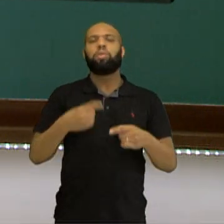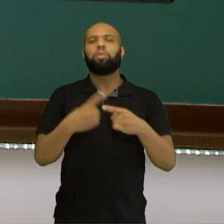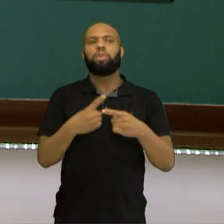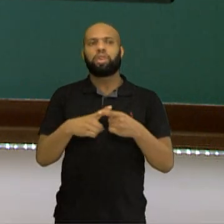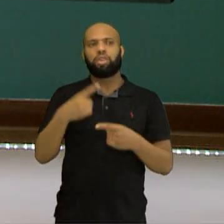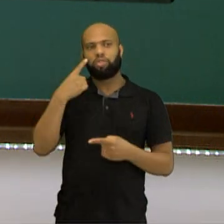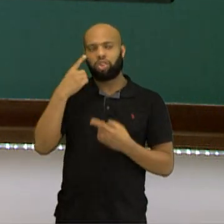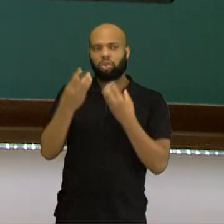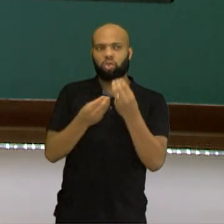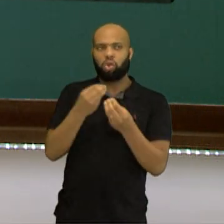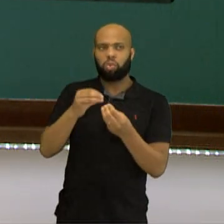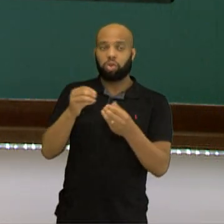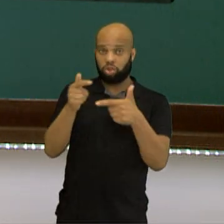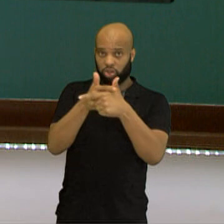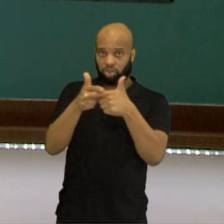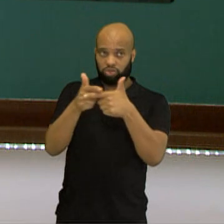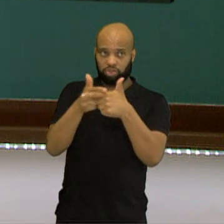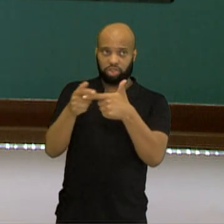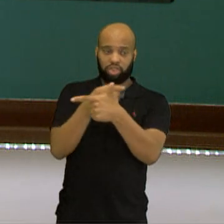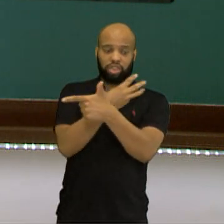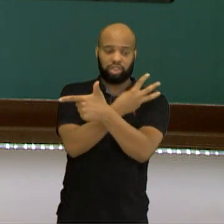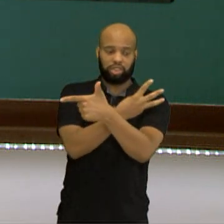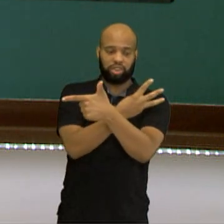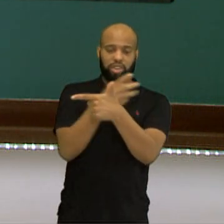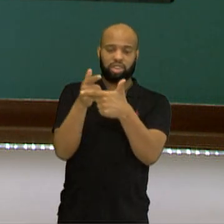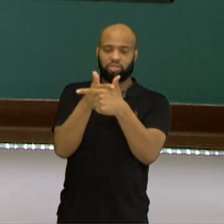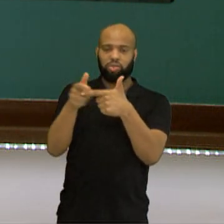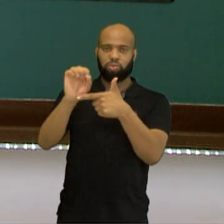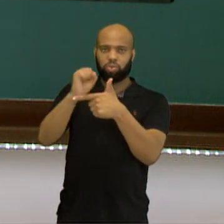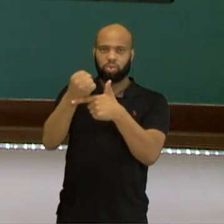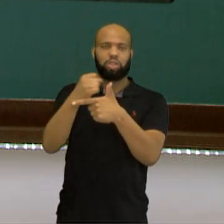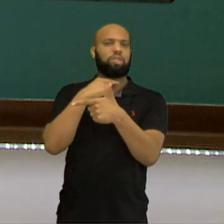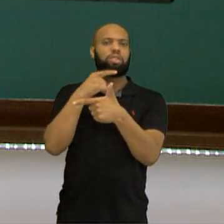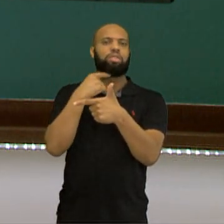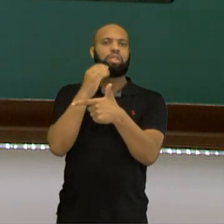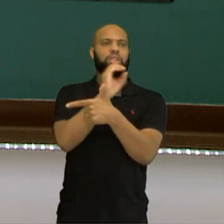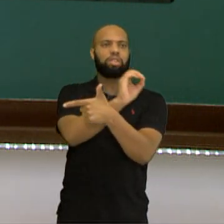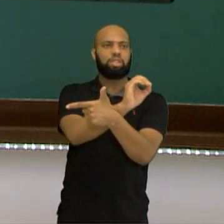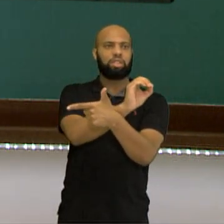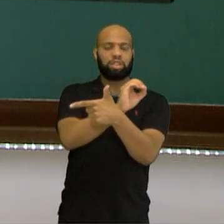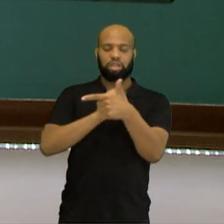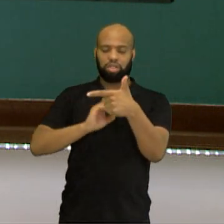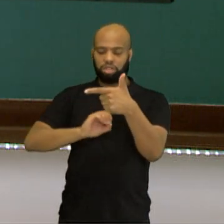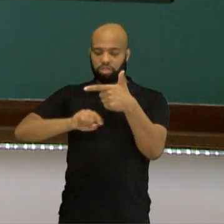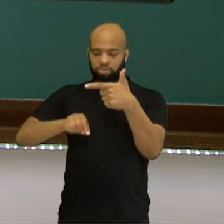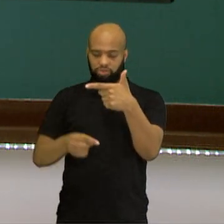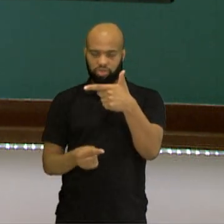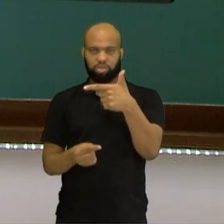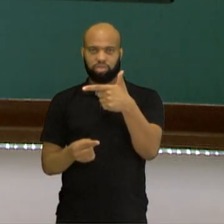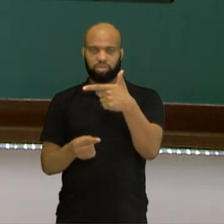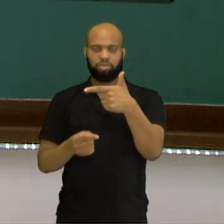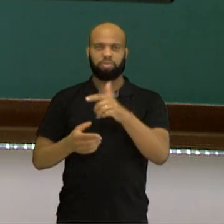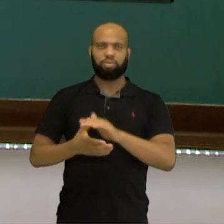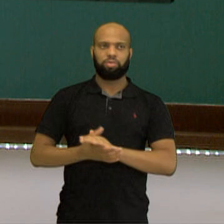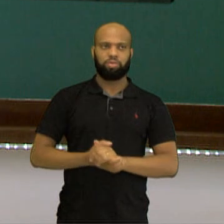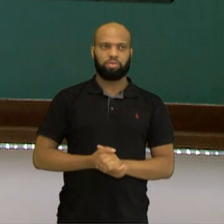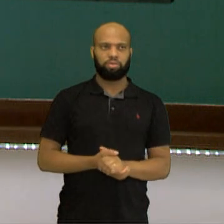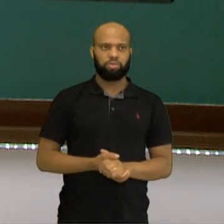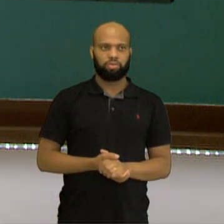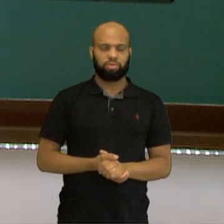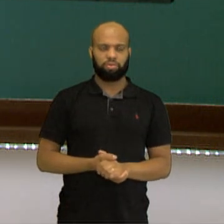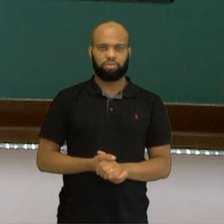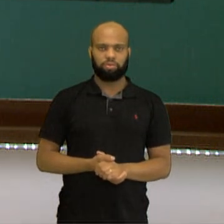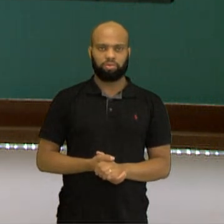quê? Porque é só você dividir lá. 3 inteiros dividido por 8 não dá. Coloca o 0 na chave. 3 inteiros é igual a 30